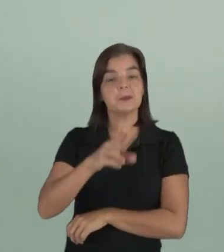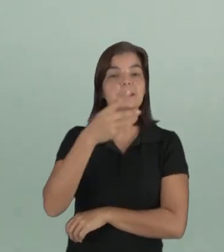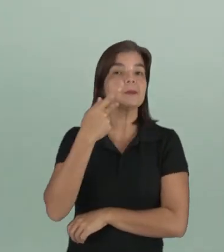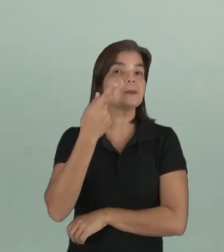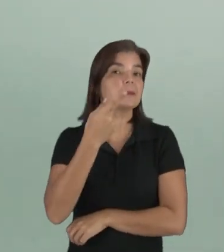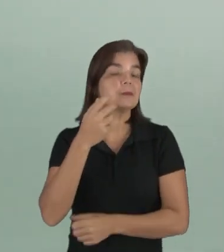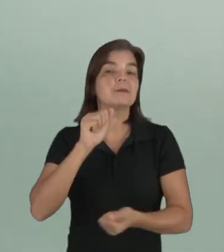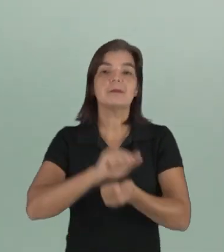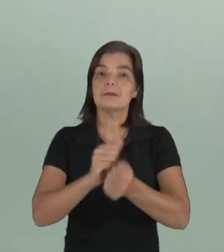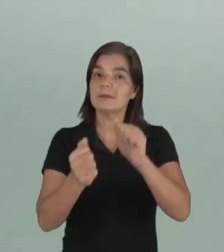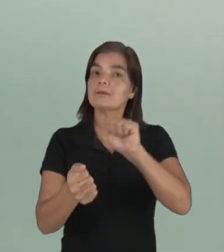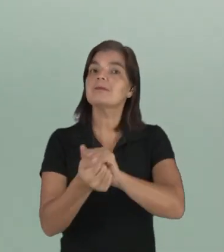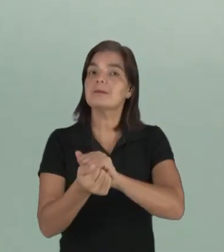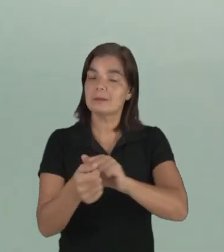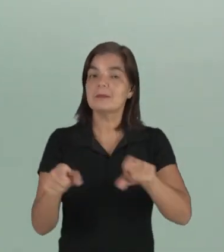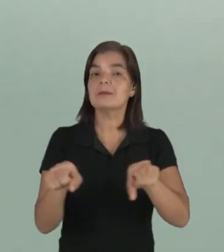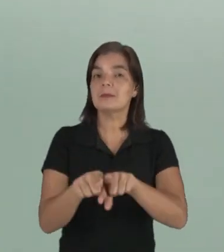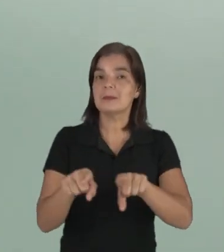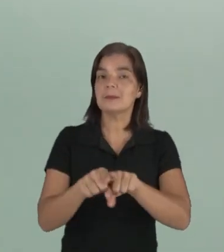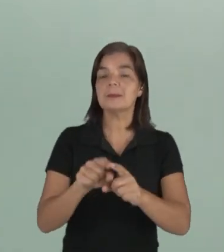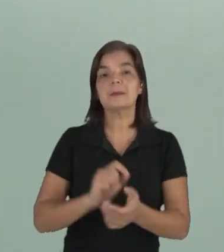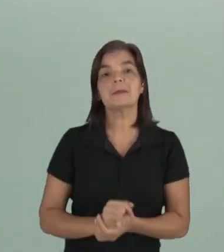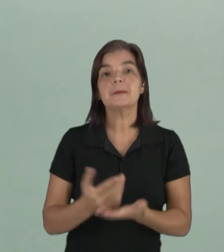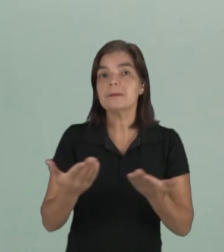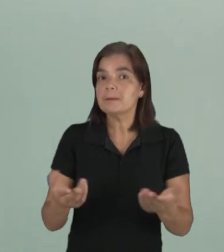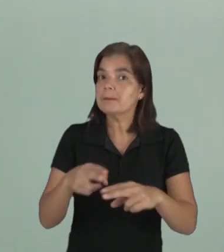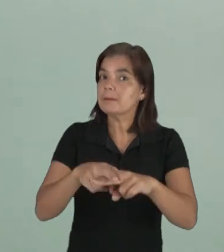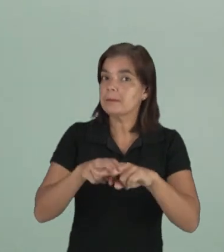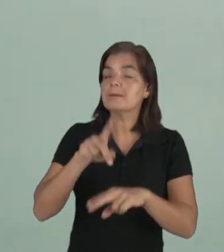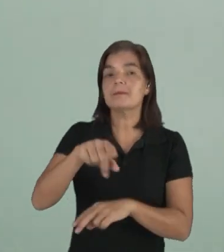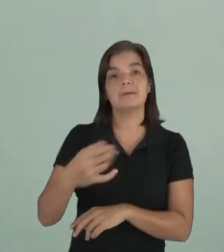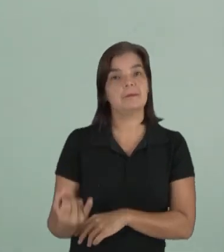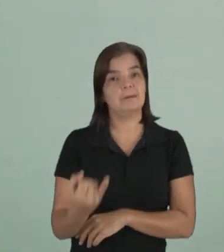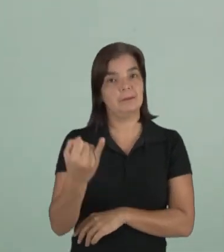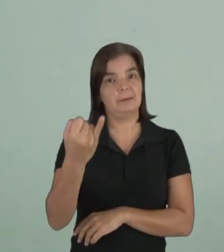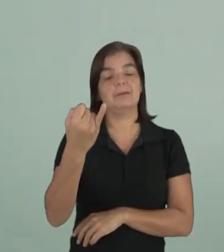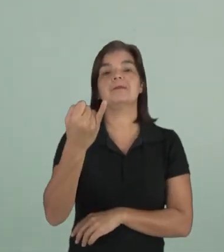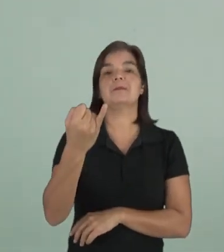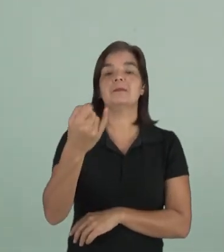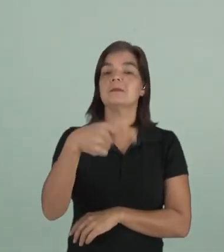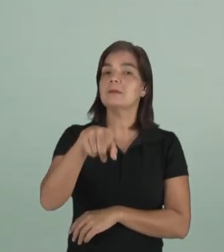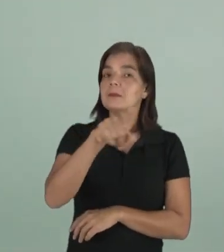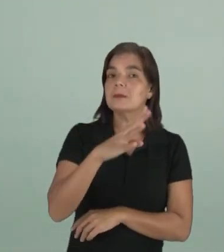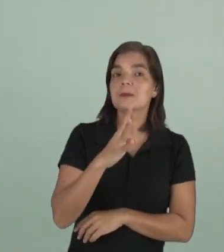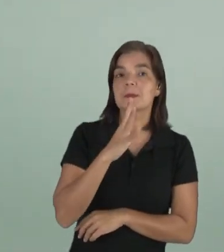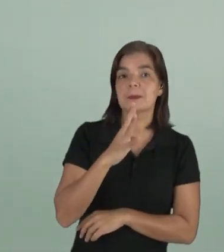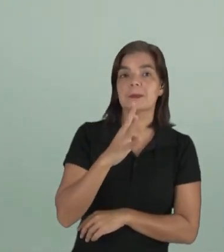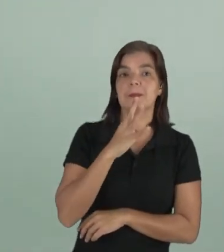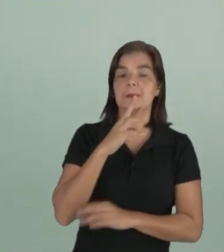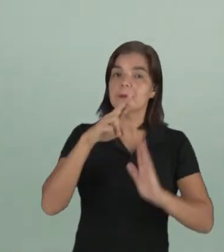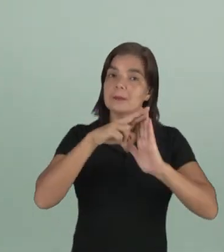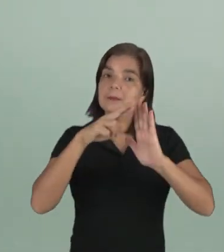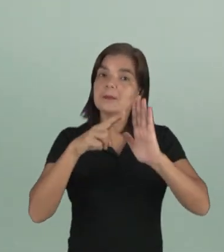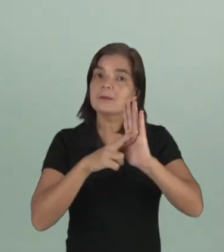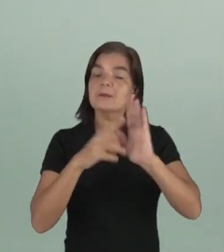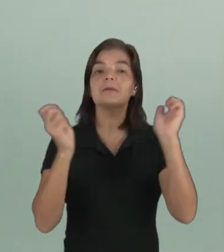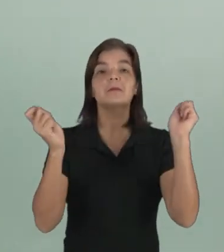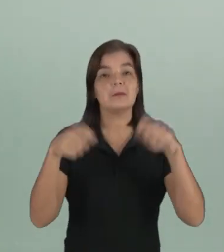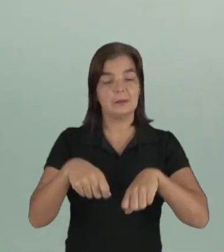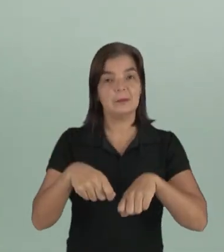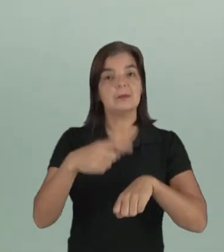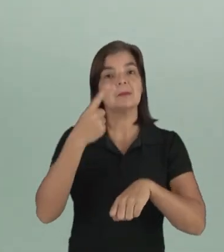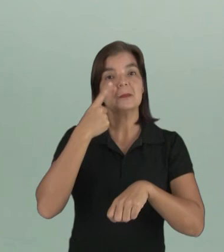fala se adequou ao nível da conversa. Então, por isso é que é importante você conhecer a norma para poder